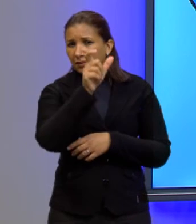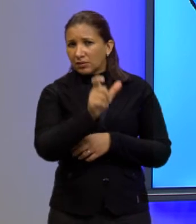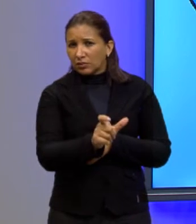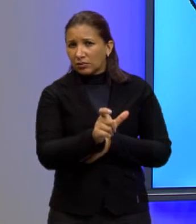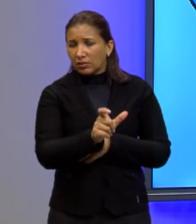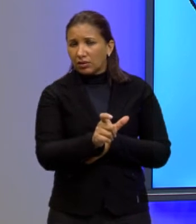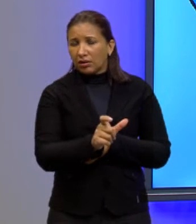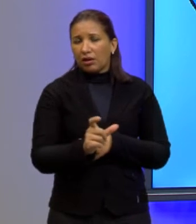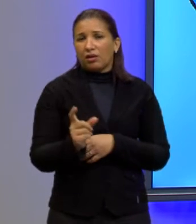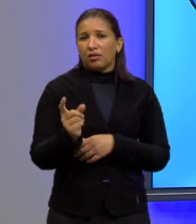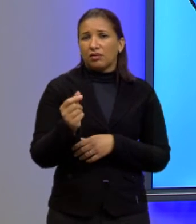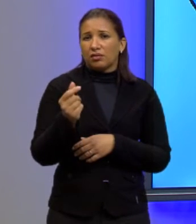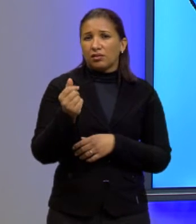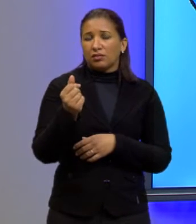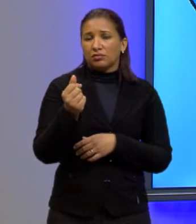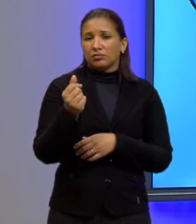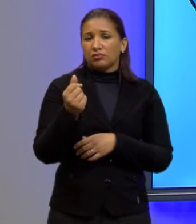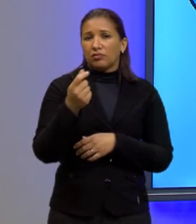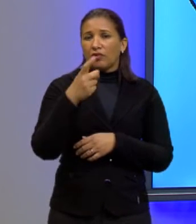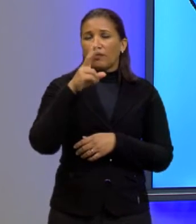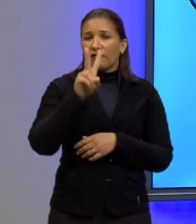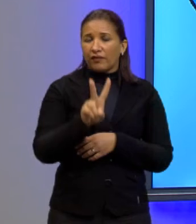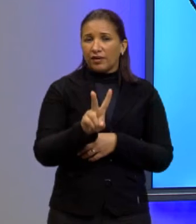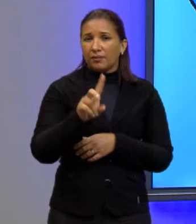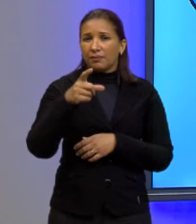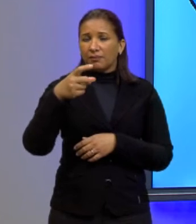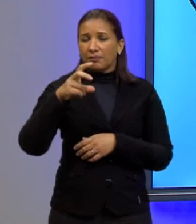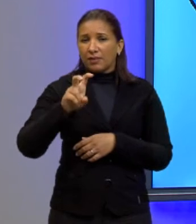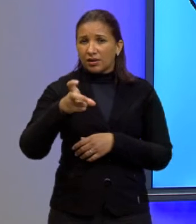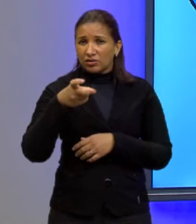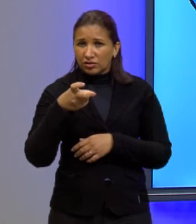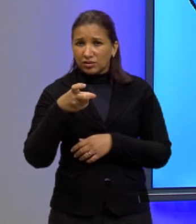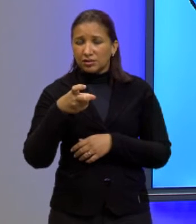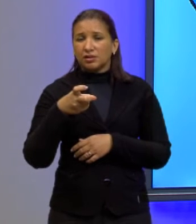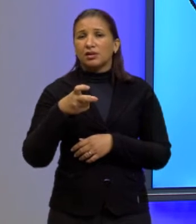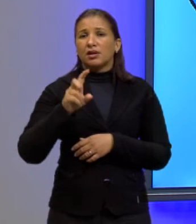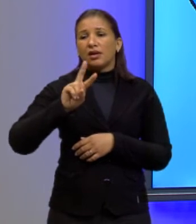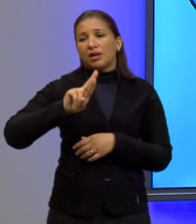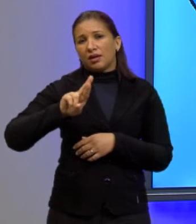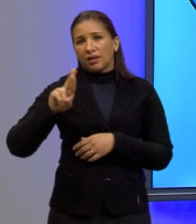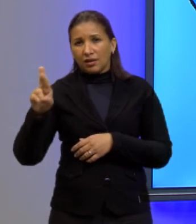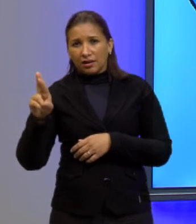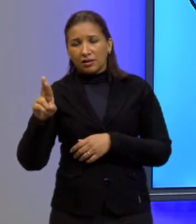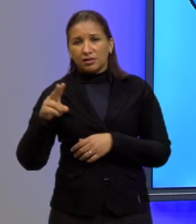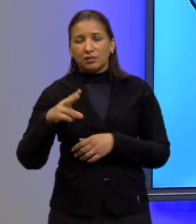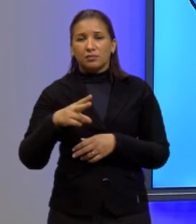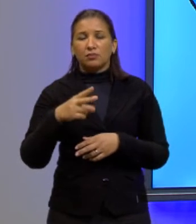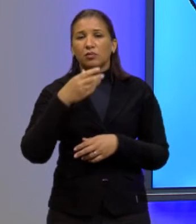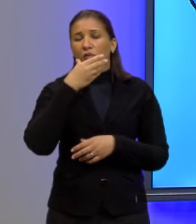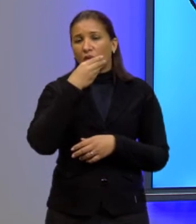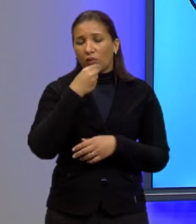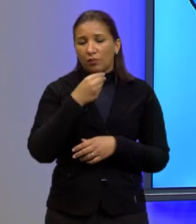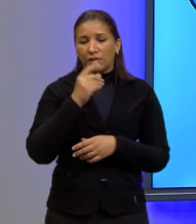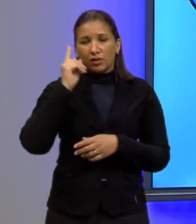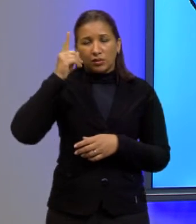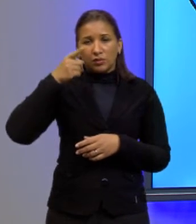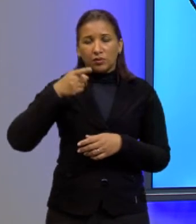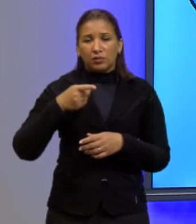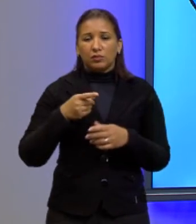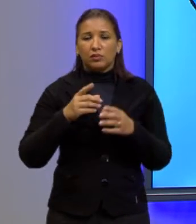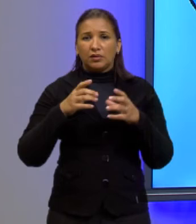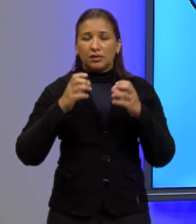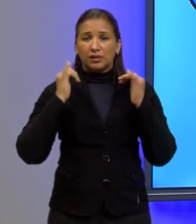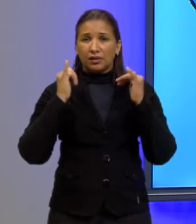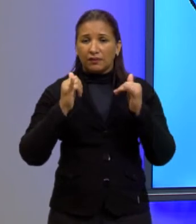arrecadado v para x em reais pelo dono da van para uma viagem até a